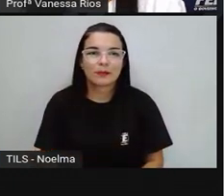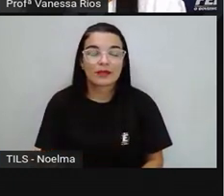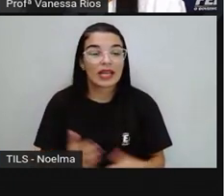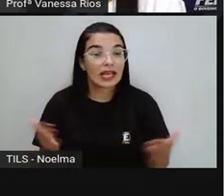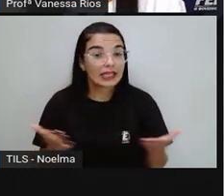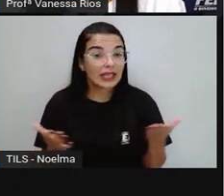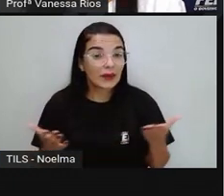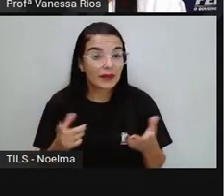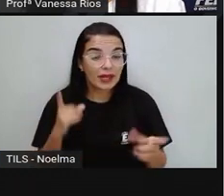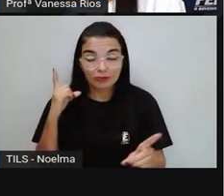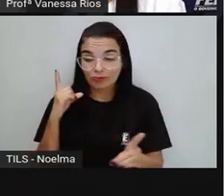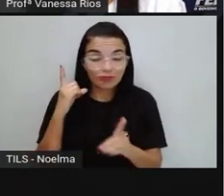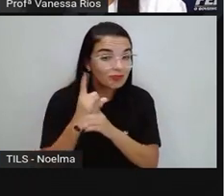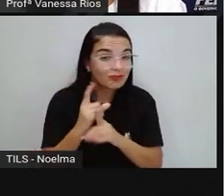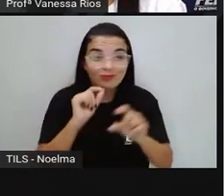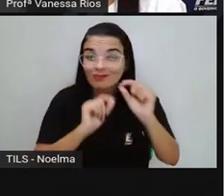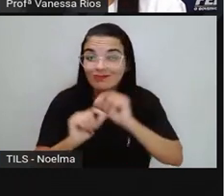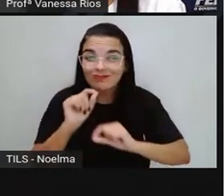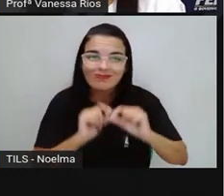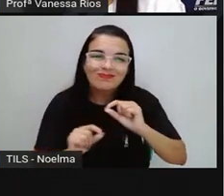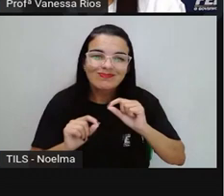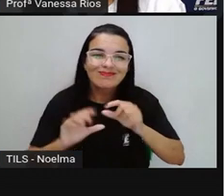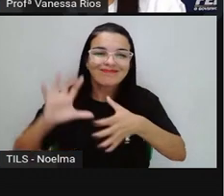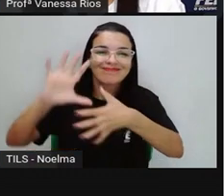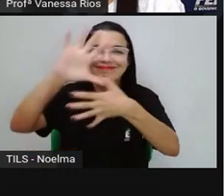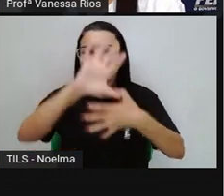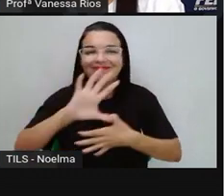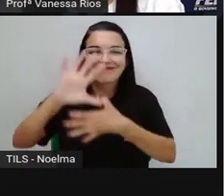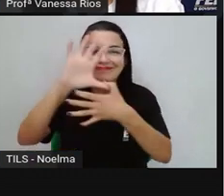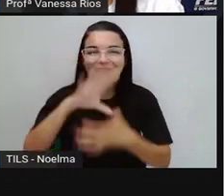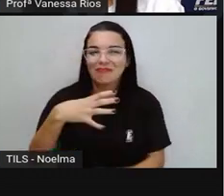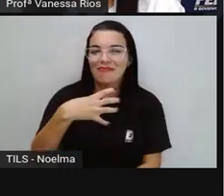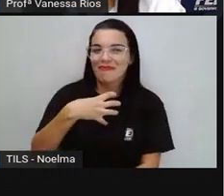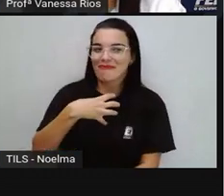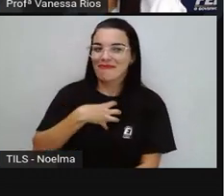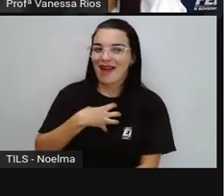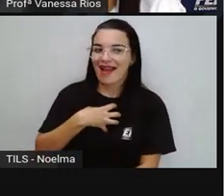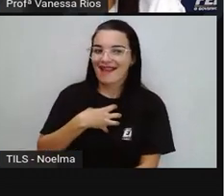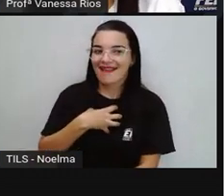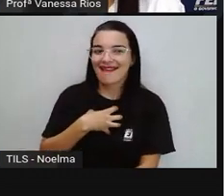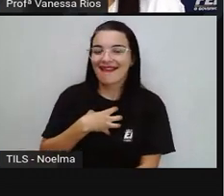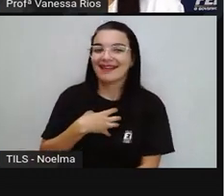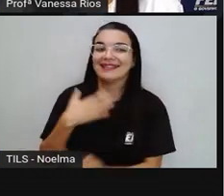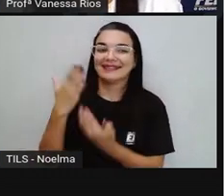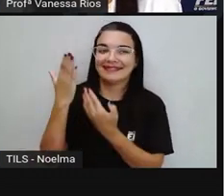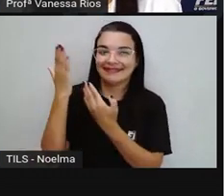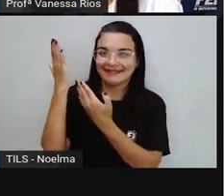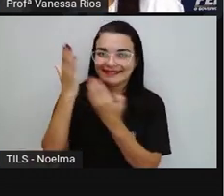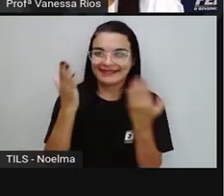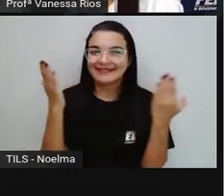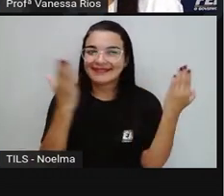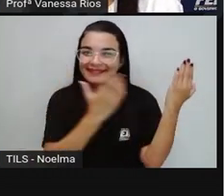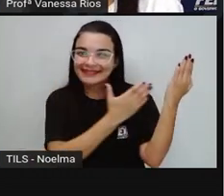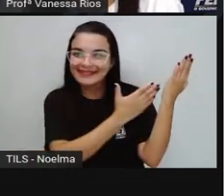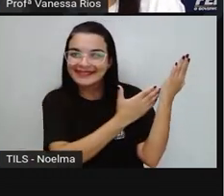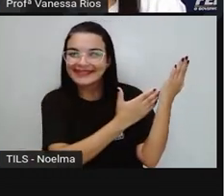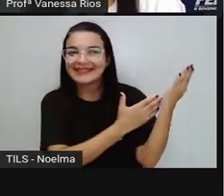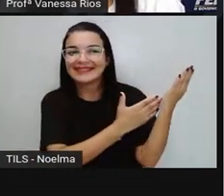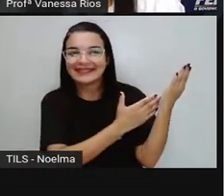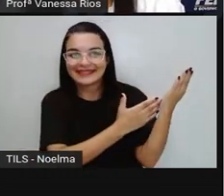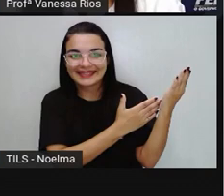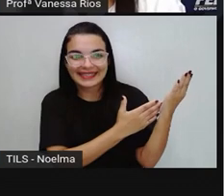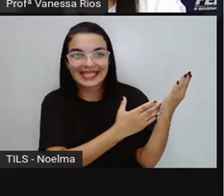E aí, nós chegamos, ó, no mapa da Bahia. Isso mesmo, né? No mapa